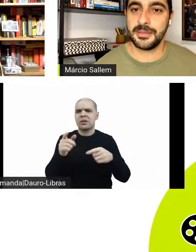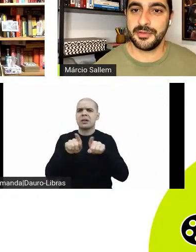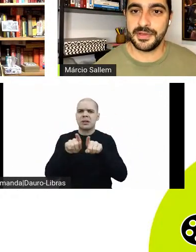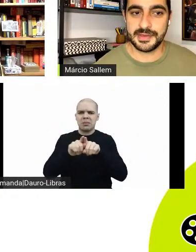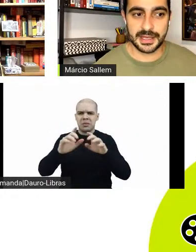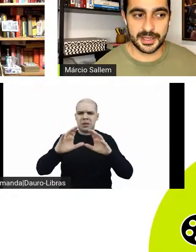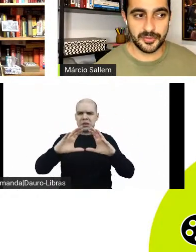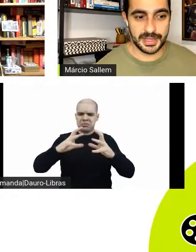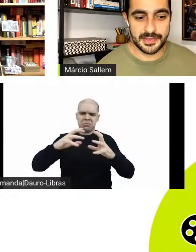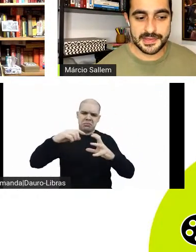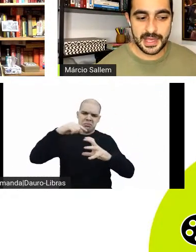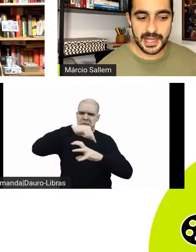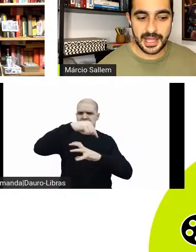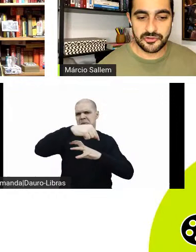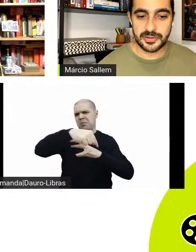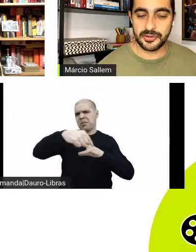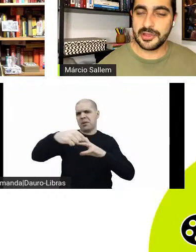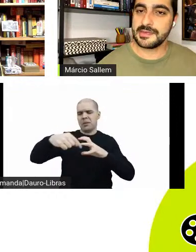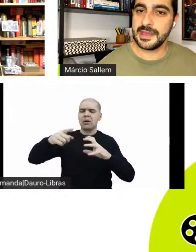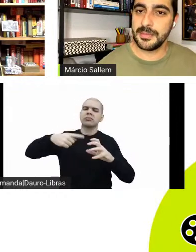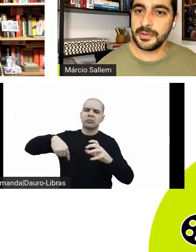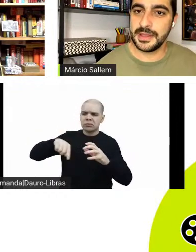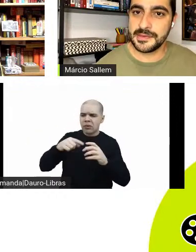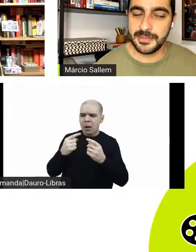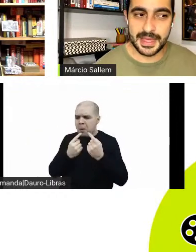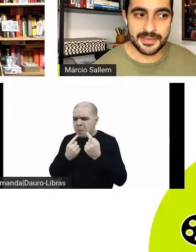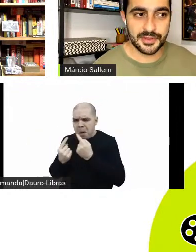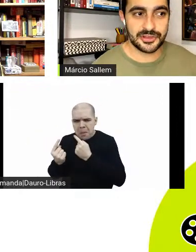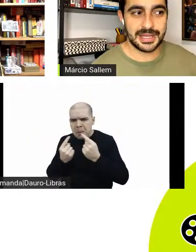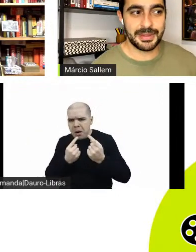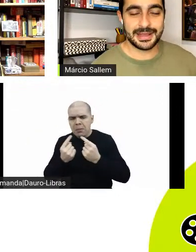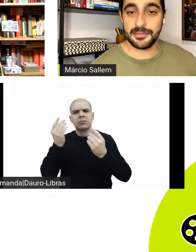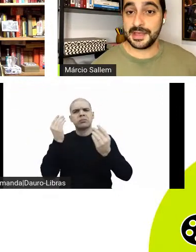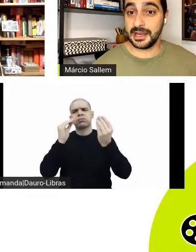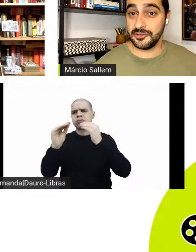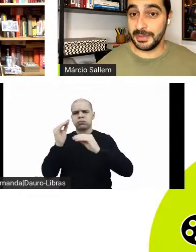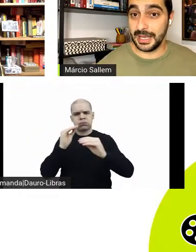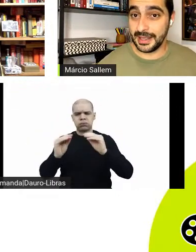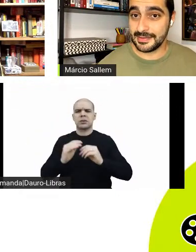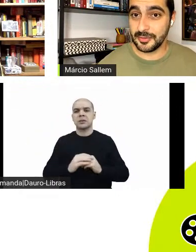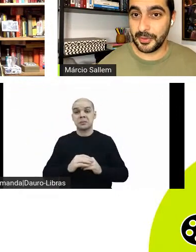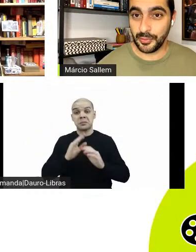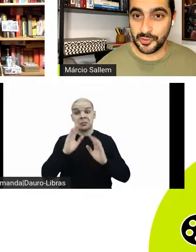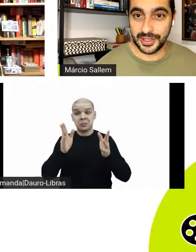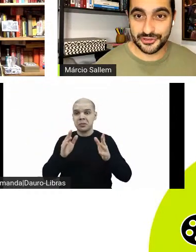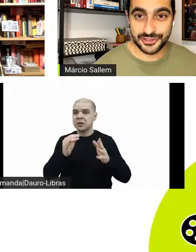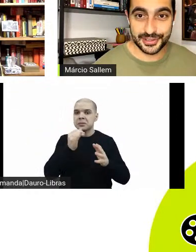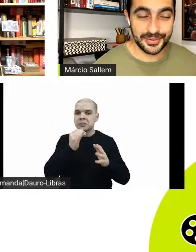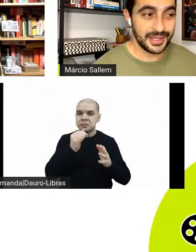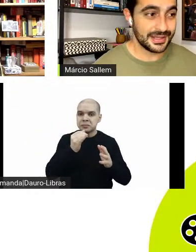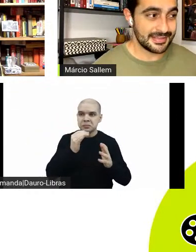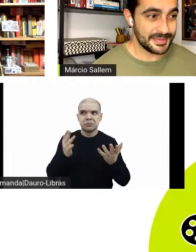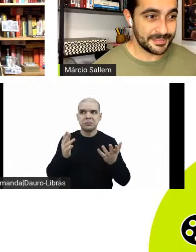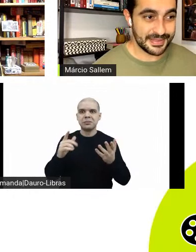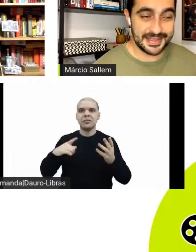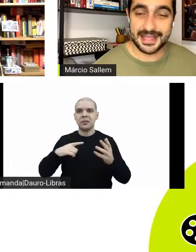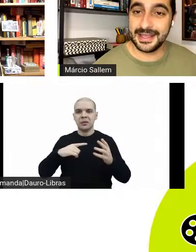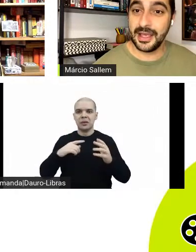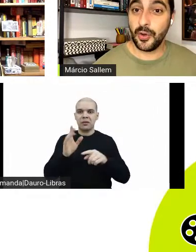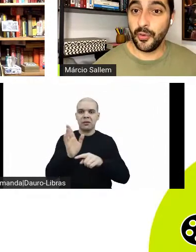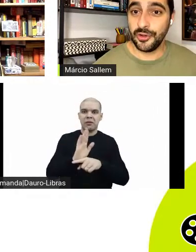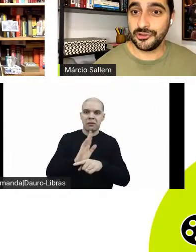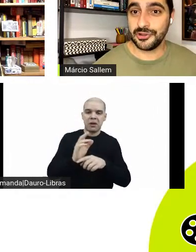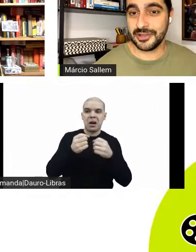propuseram também a fazer aqui no mês. A título de exemplo, nesse mês, nós já debatemos A Grande Beleza, do Paulo Sorrentino, na semana